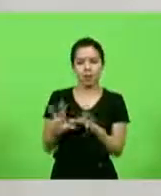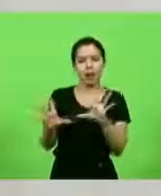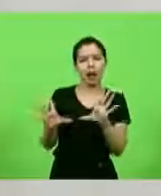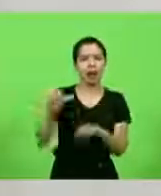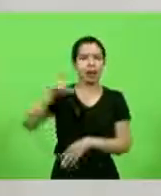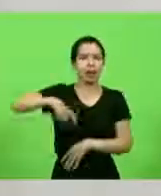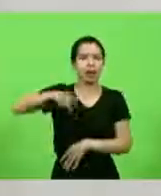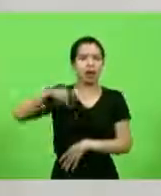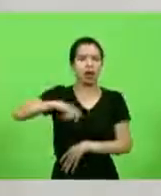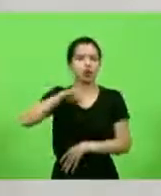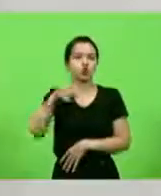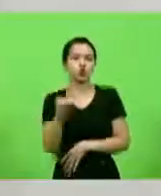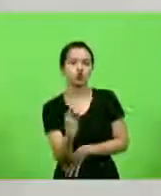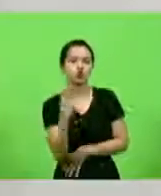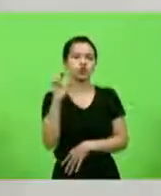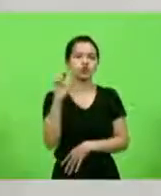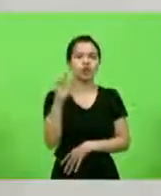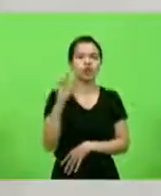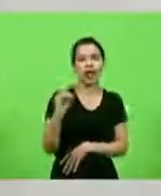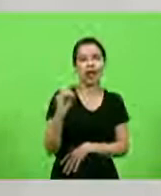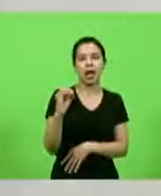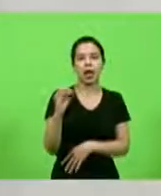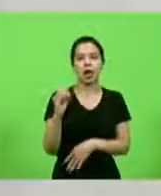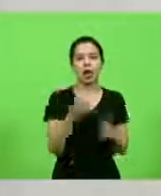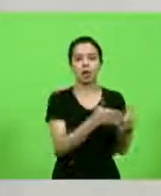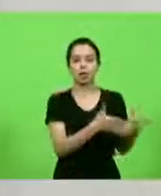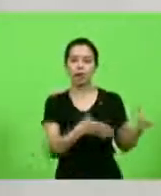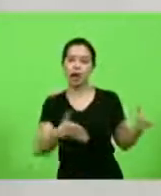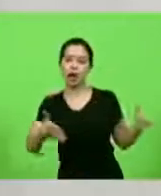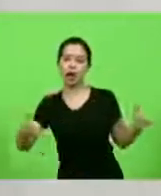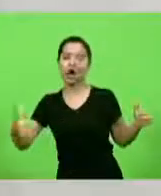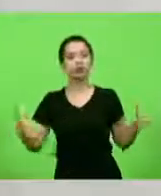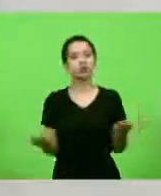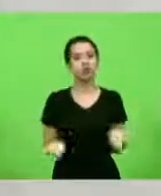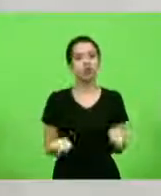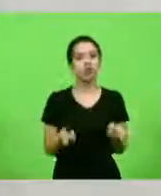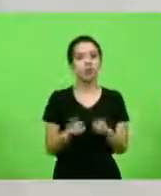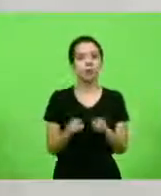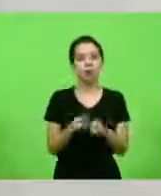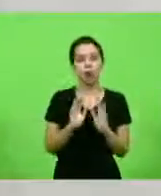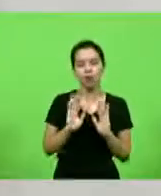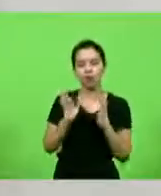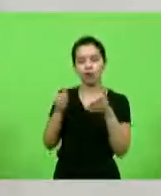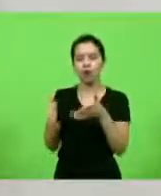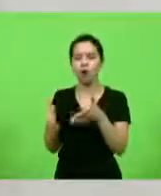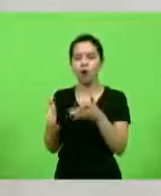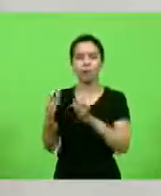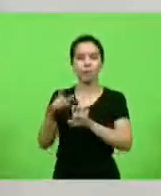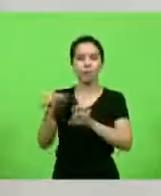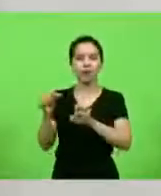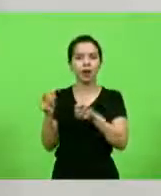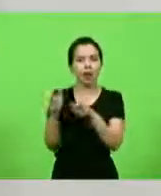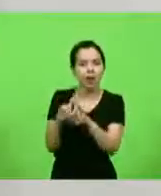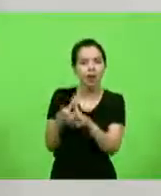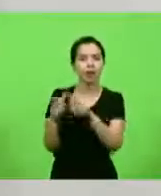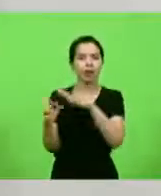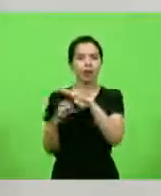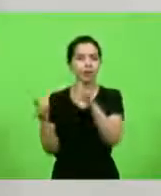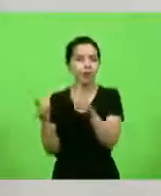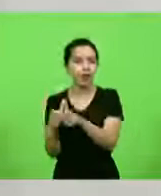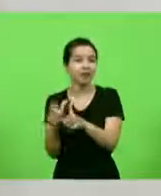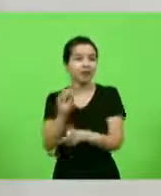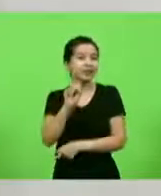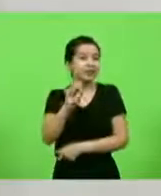a juros zero com longo prazo de carência, voltada para o micro, voltada para o pequeno empresário, se o